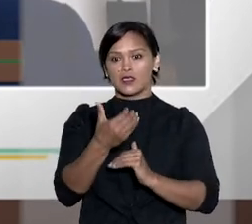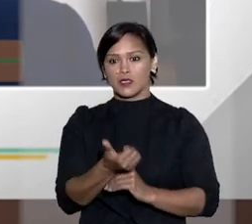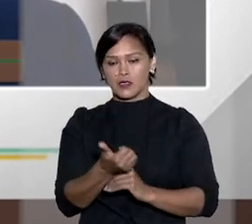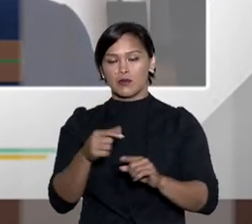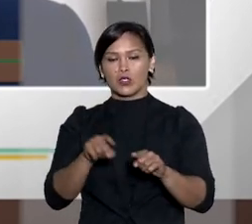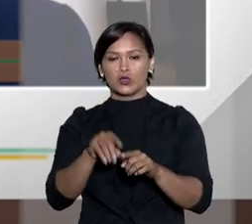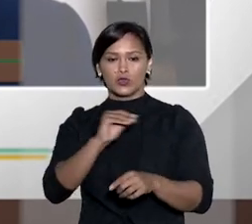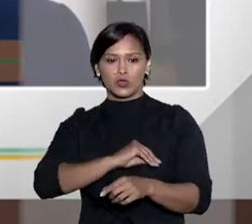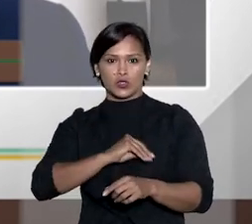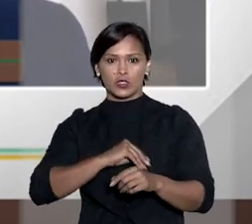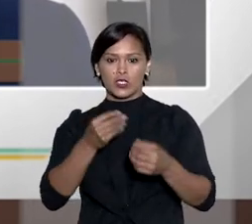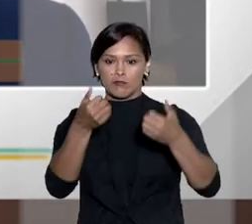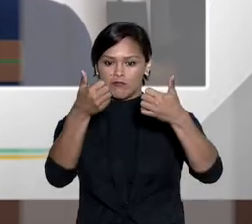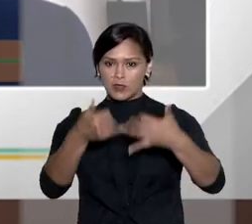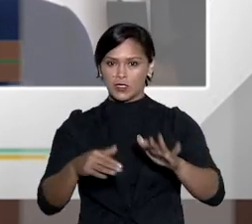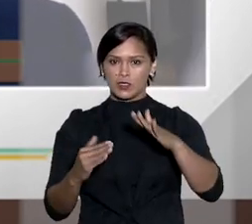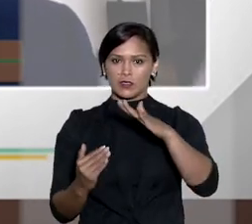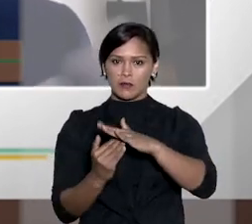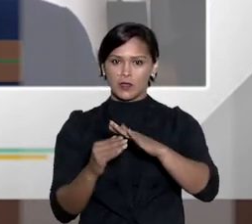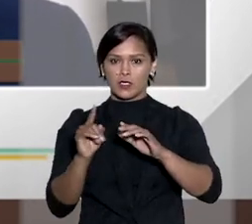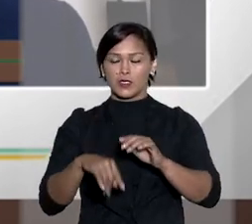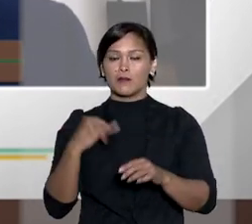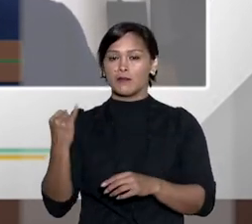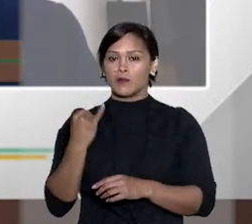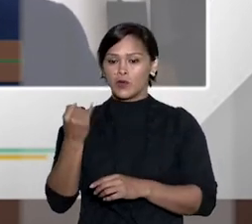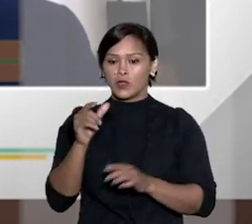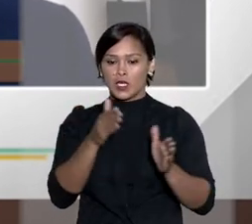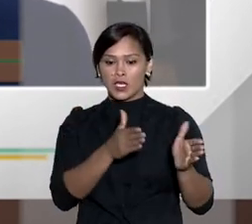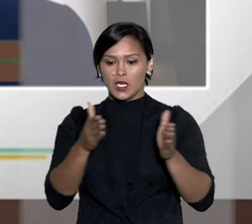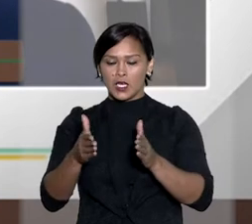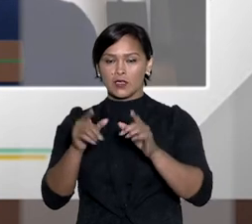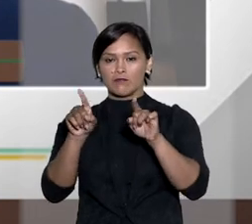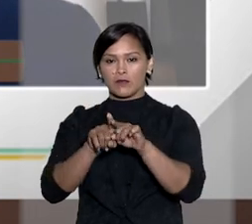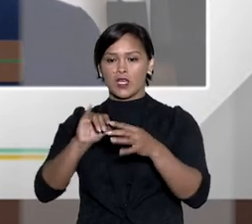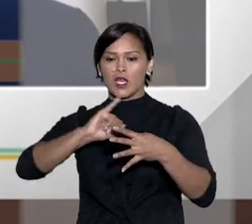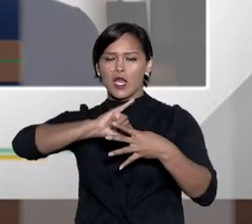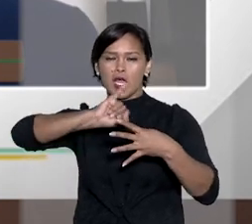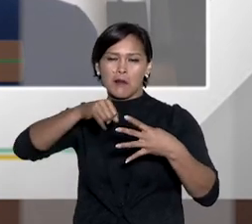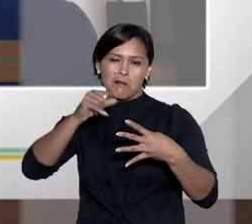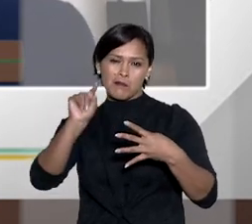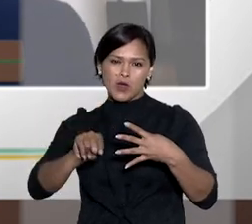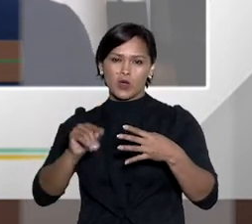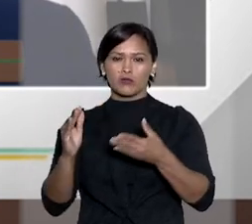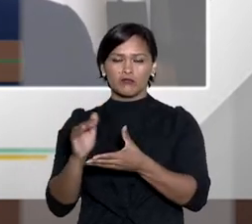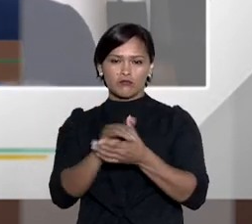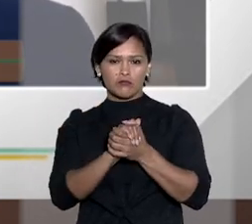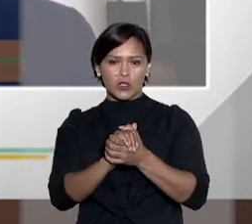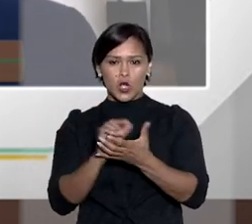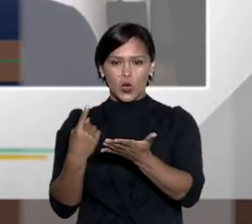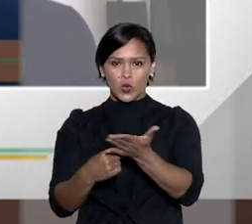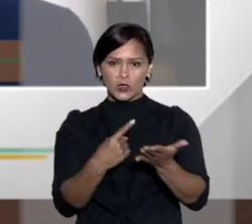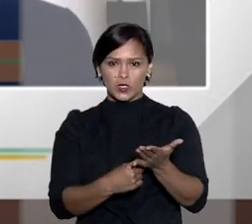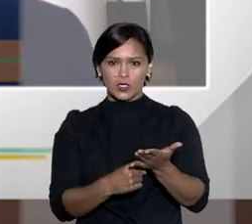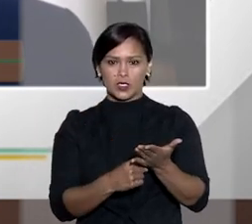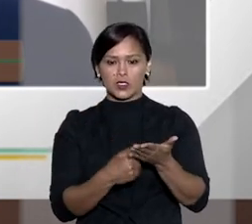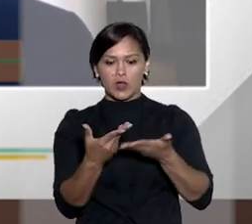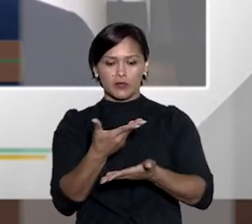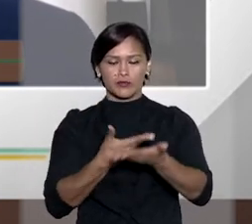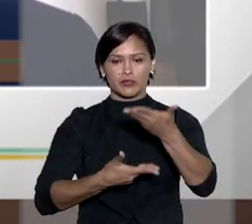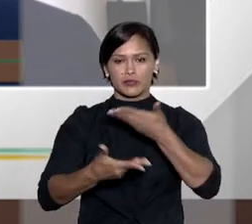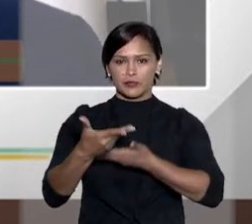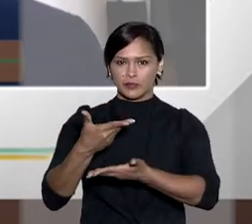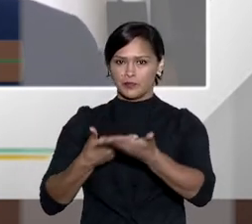renúncia do crédito que excedeu o limite estabelecido na alçada. isso é muito importante excetuado a